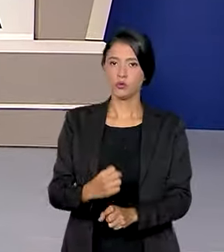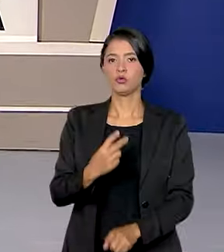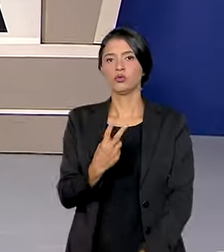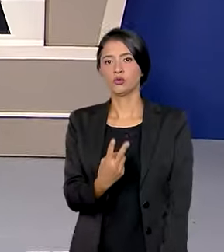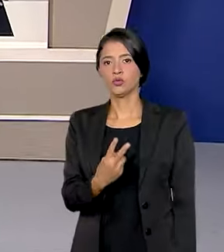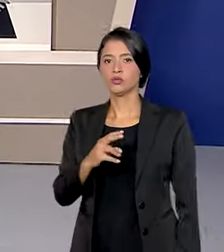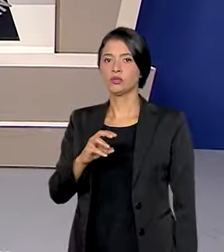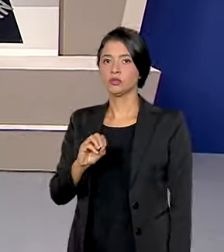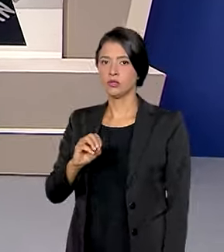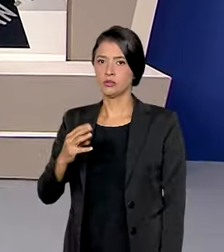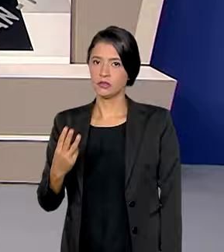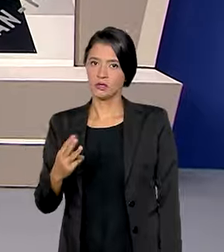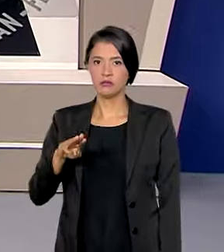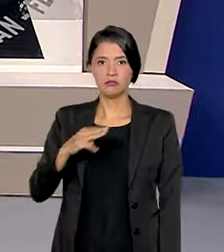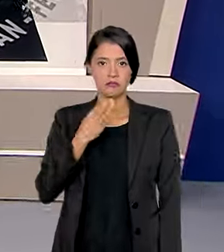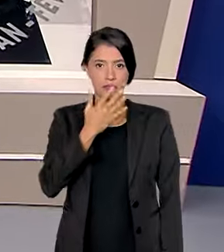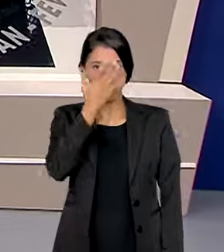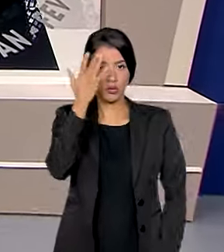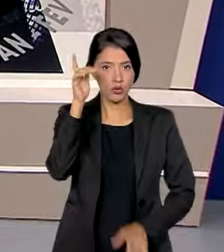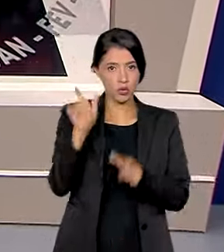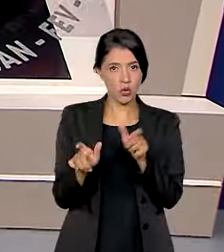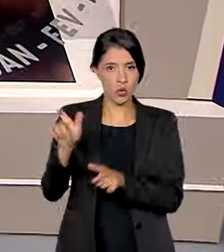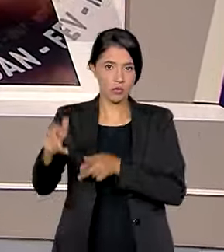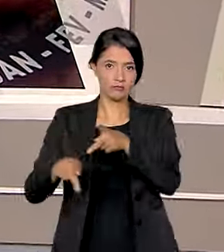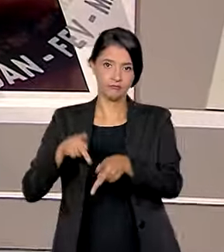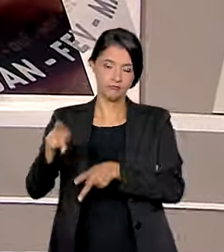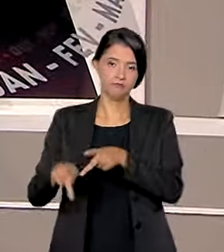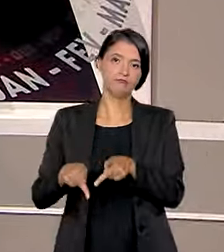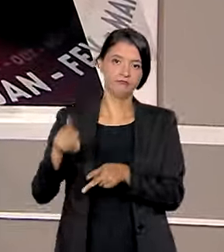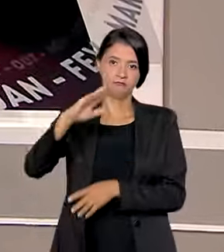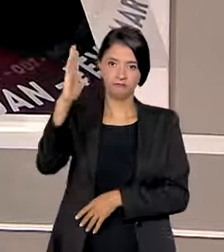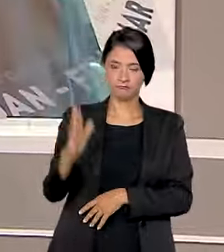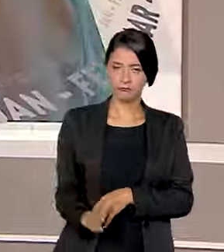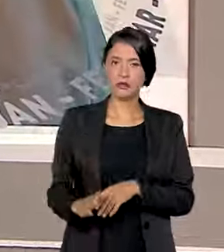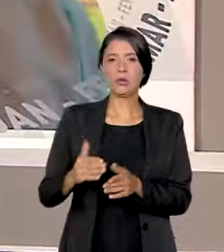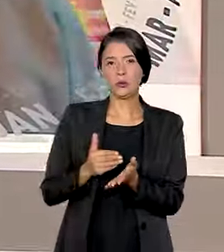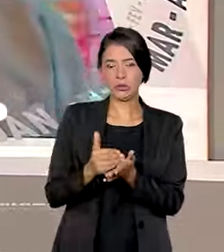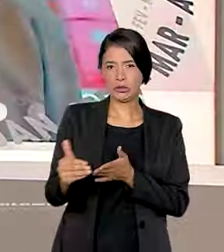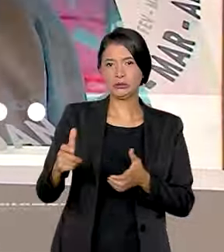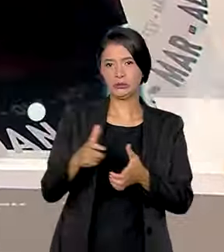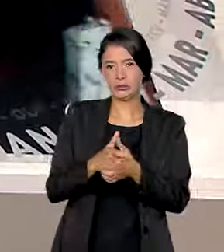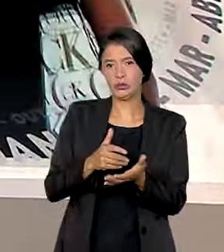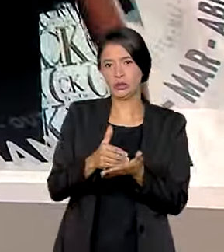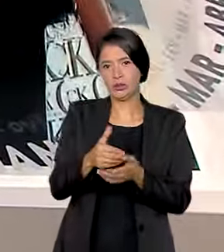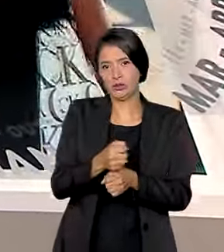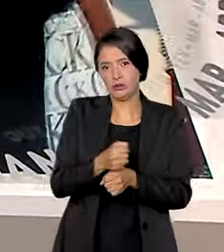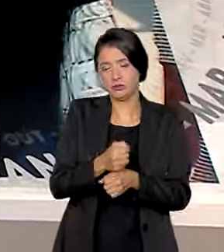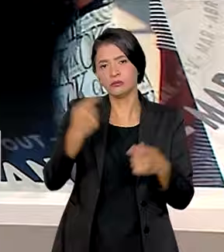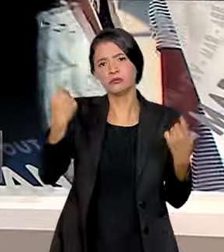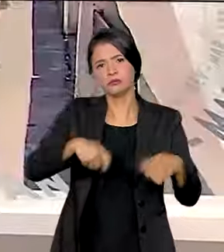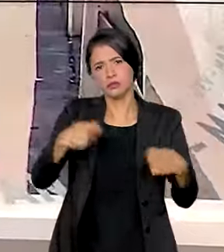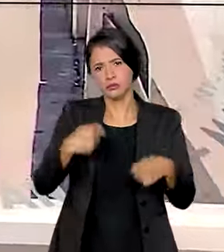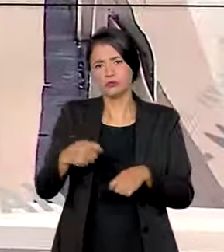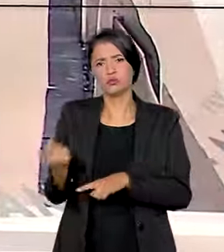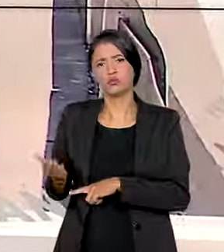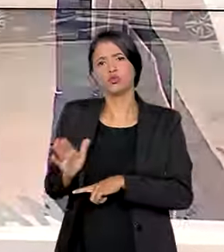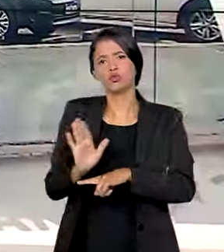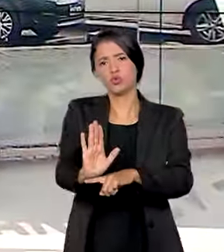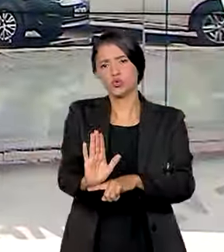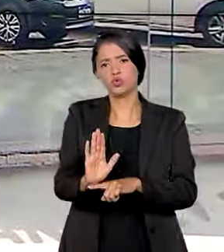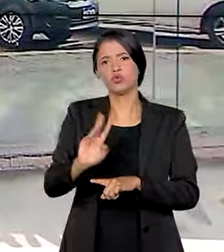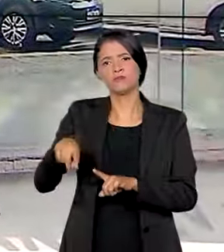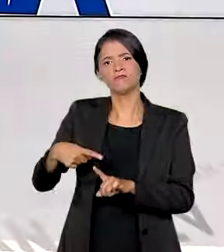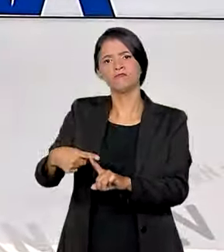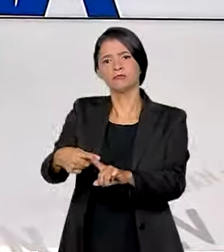Somos 203 milhões de brasileiros. E muitos começaram o ano com o fantasma do endividamento. Foi preciso uma ajuda